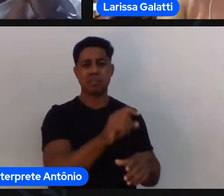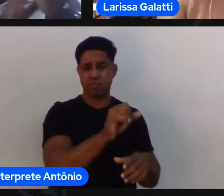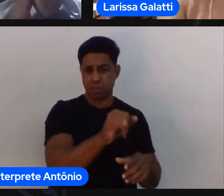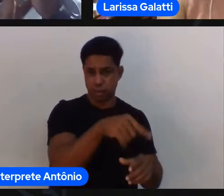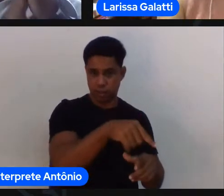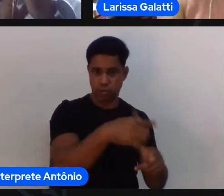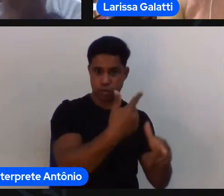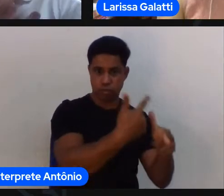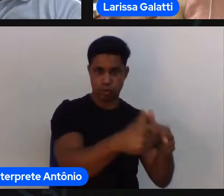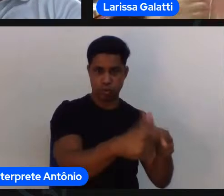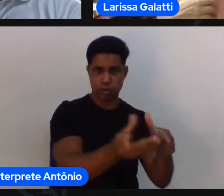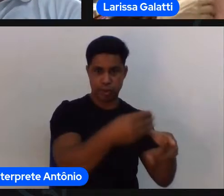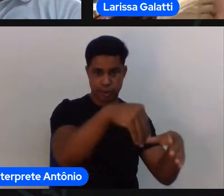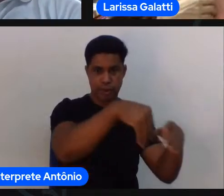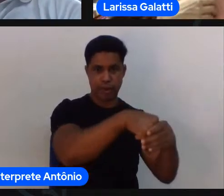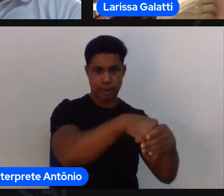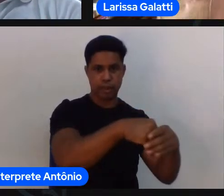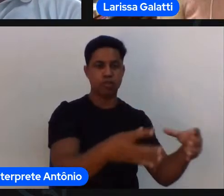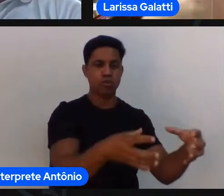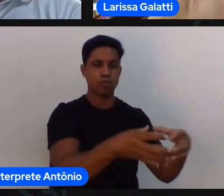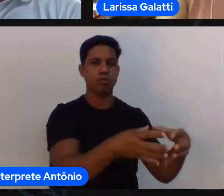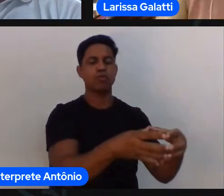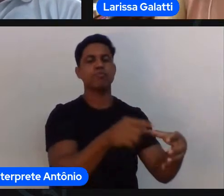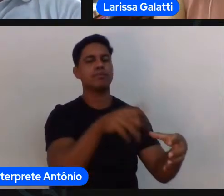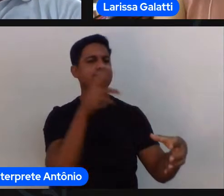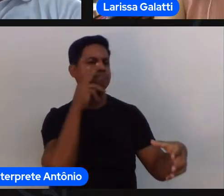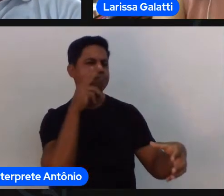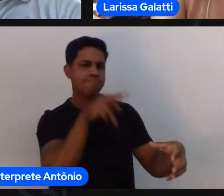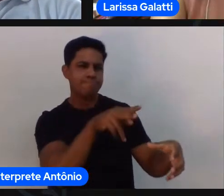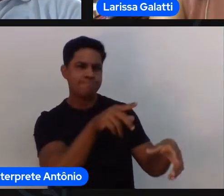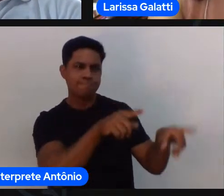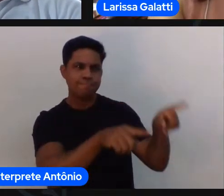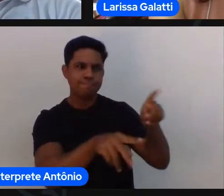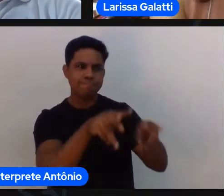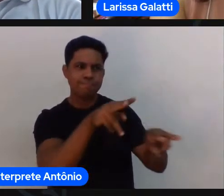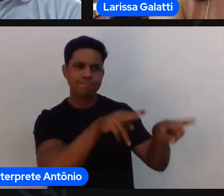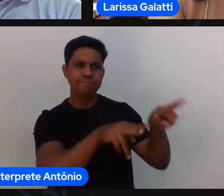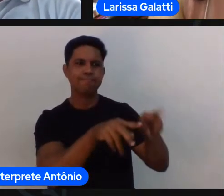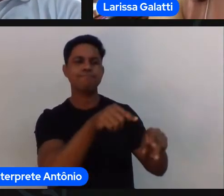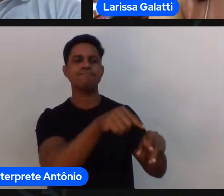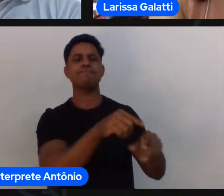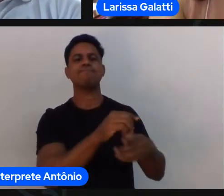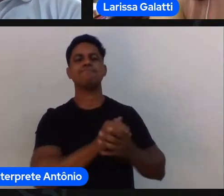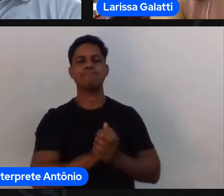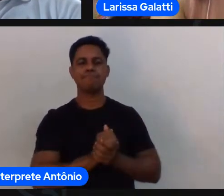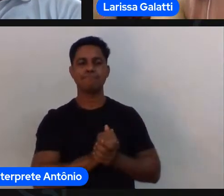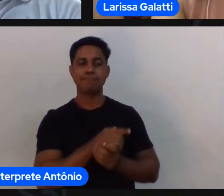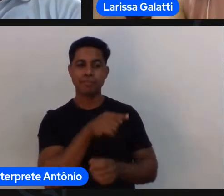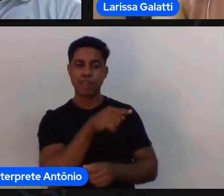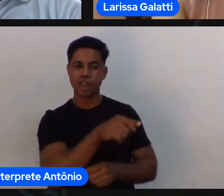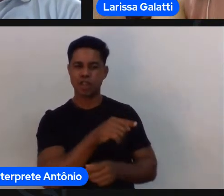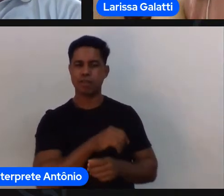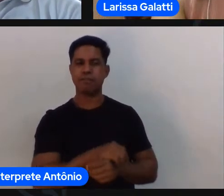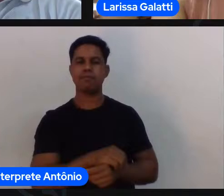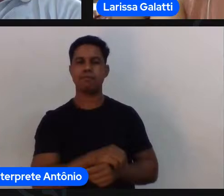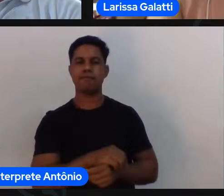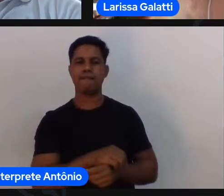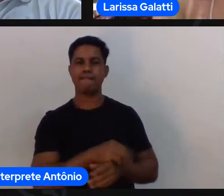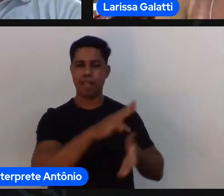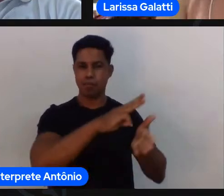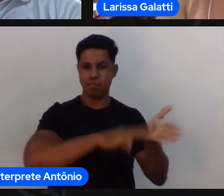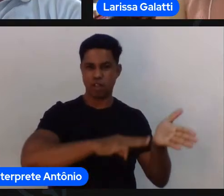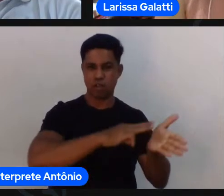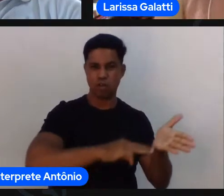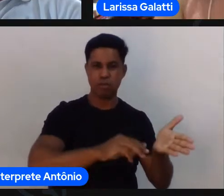observar espaço eu preciso observar quem joga comigo quem joga contra mim para resolver problemas isso é tática a tática não é antes antes é